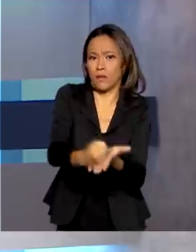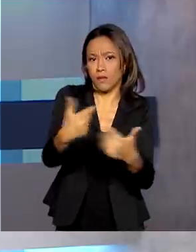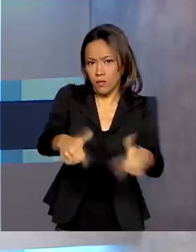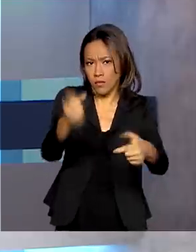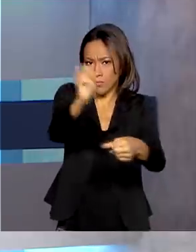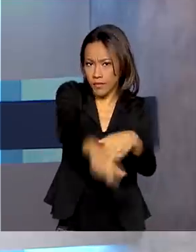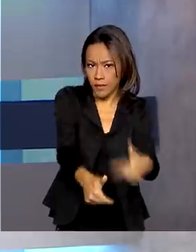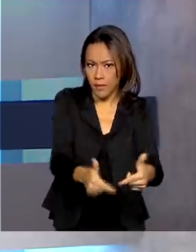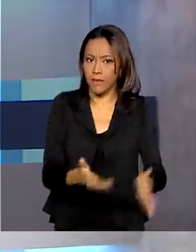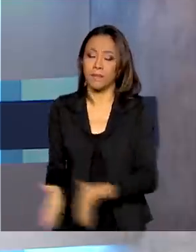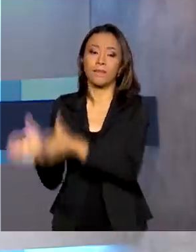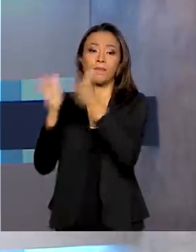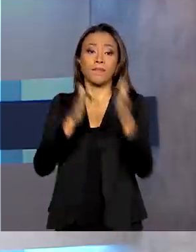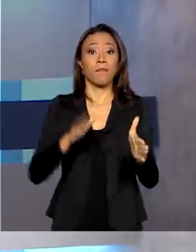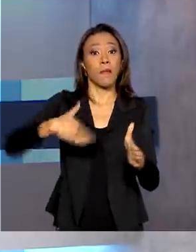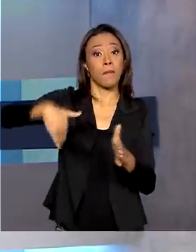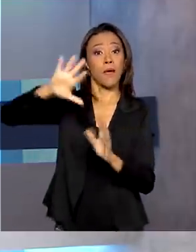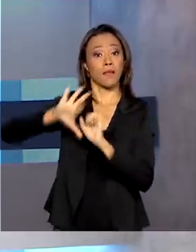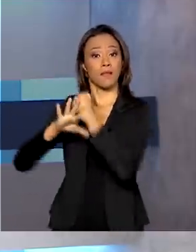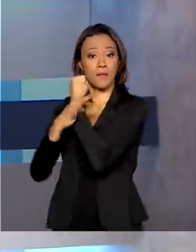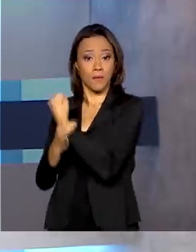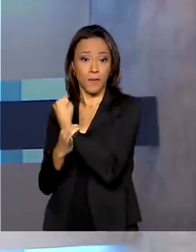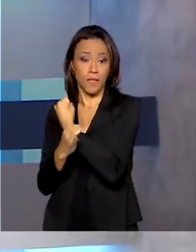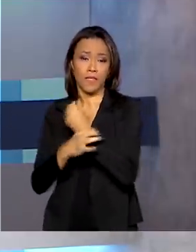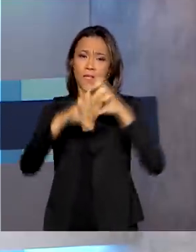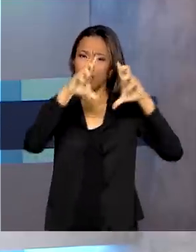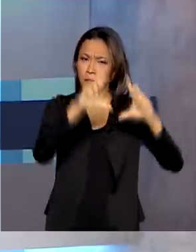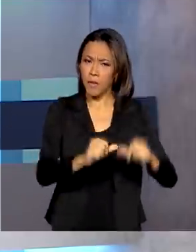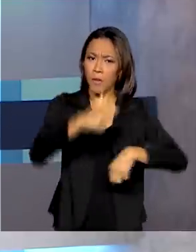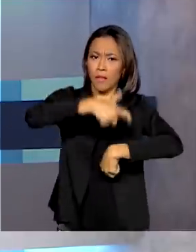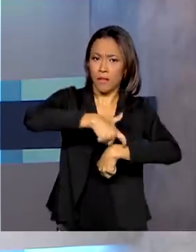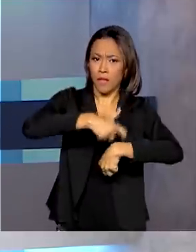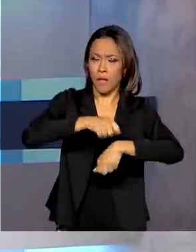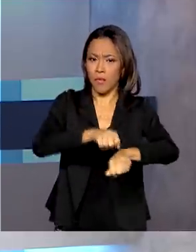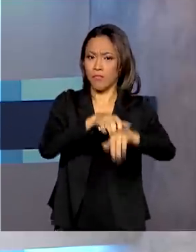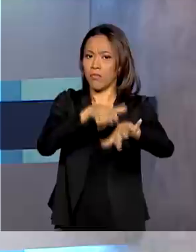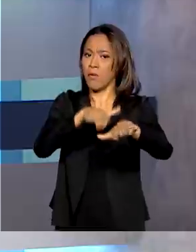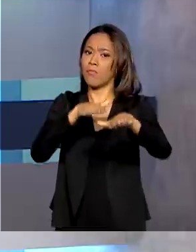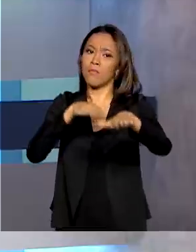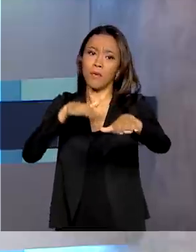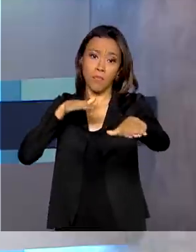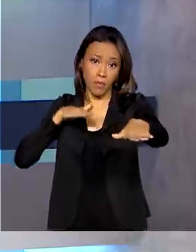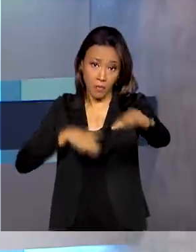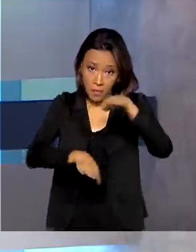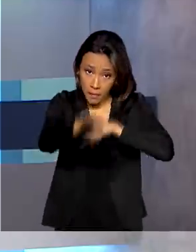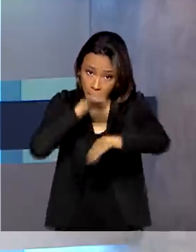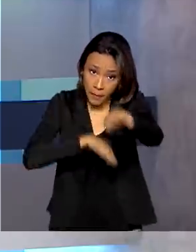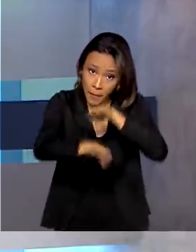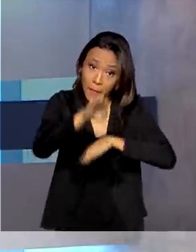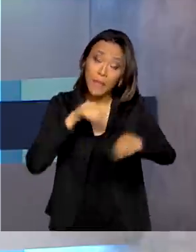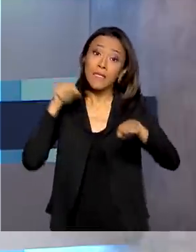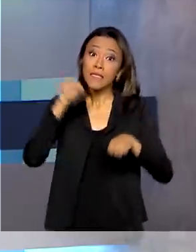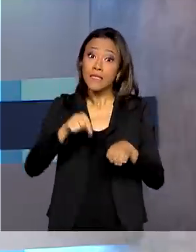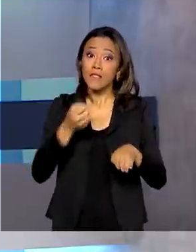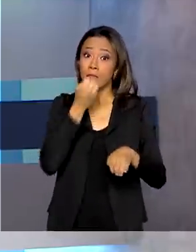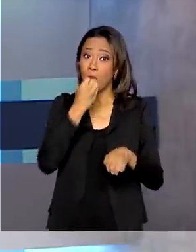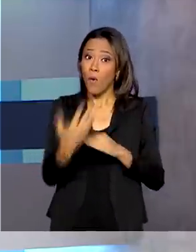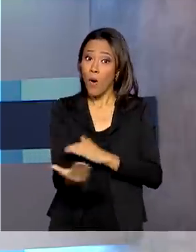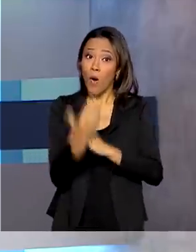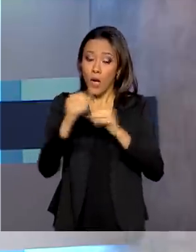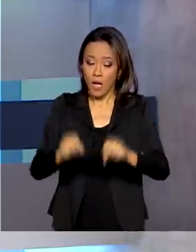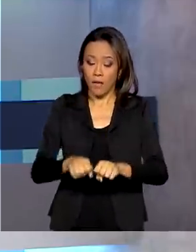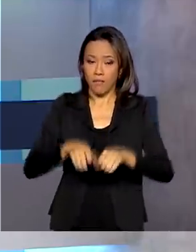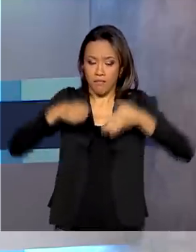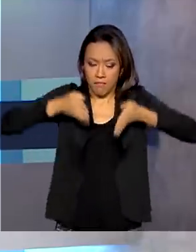Mais segurança e menos tempo no trânsito são alguns dos benefícios que a revitalização e a duplicação da BR